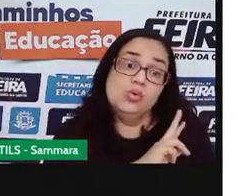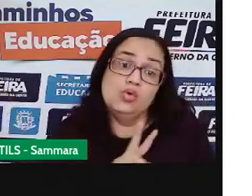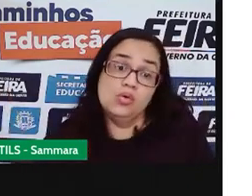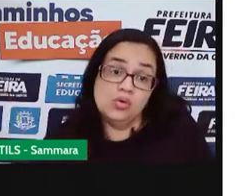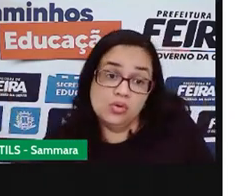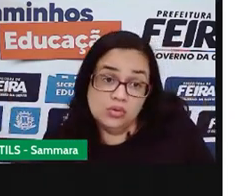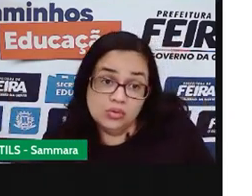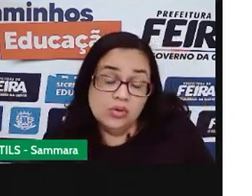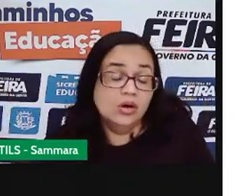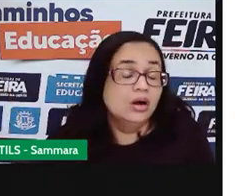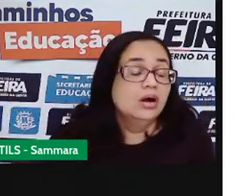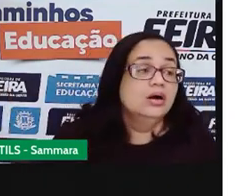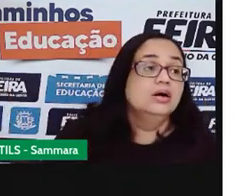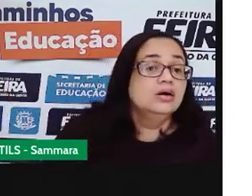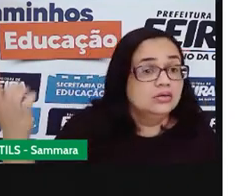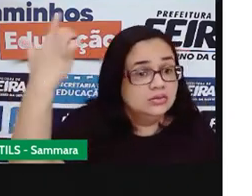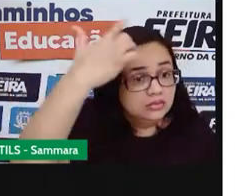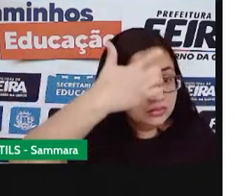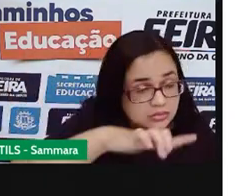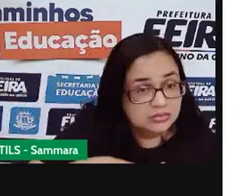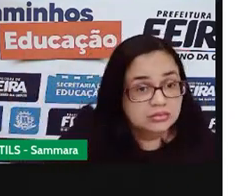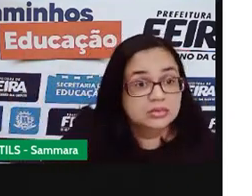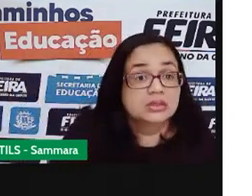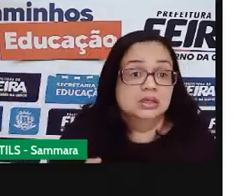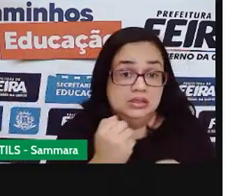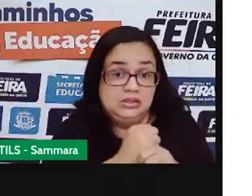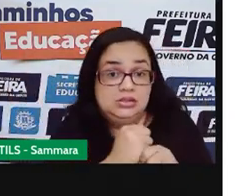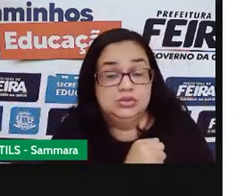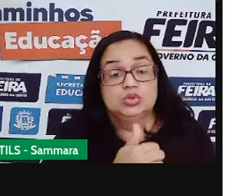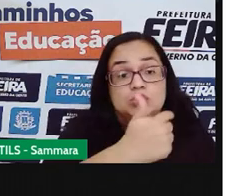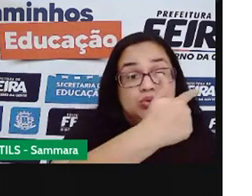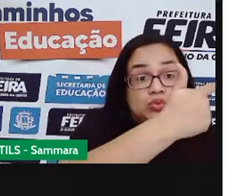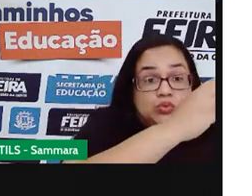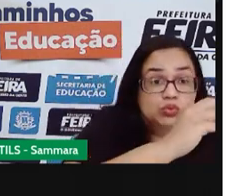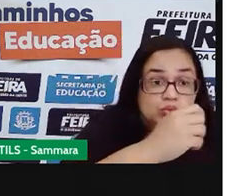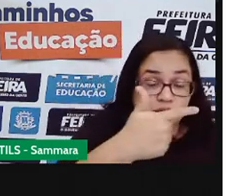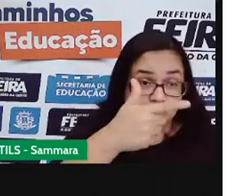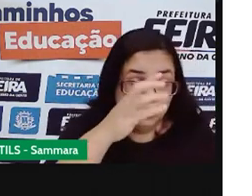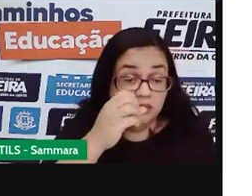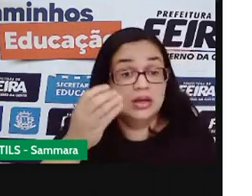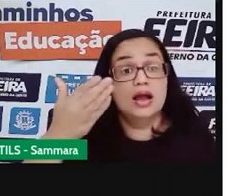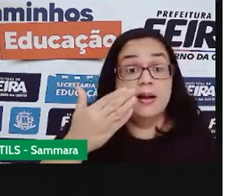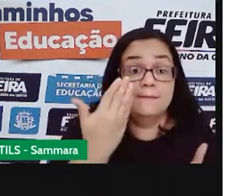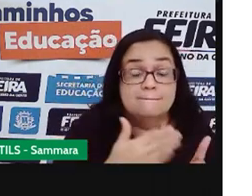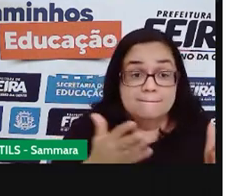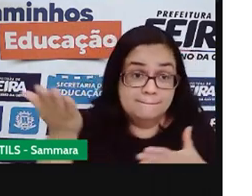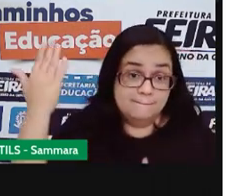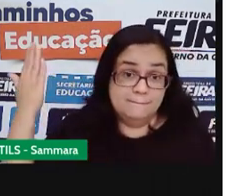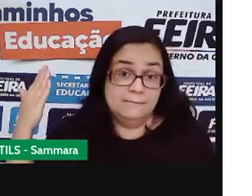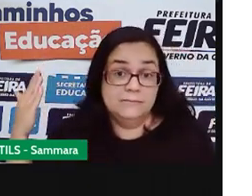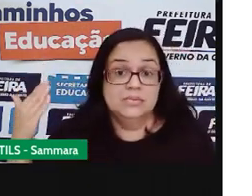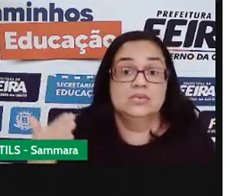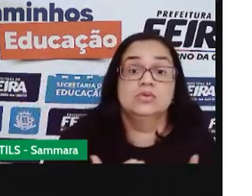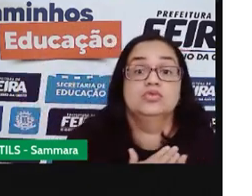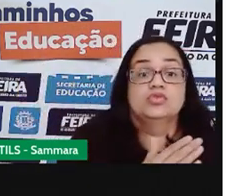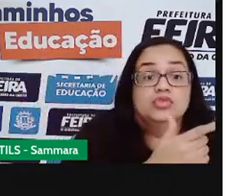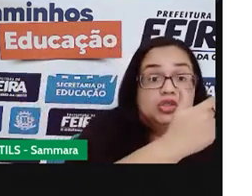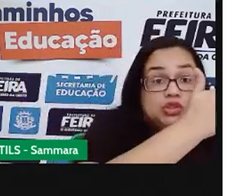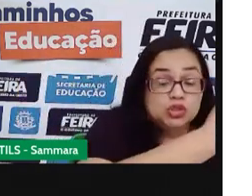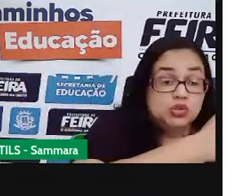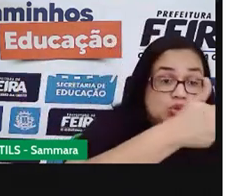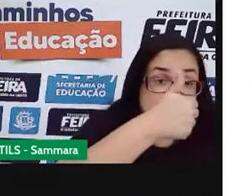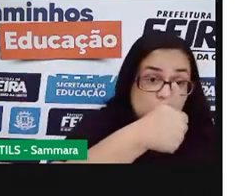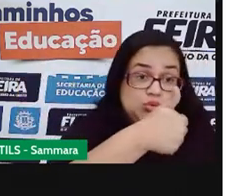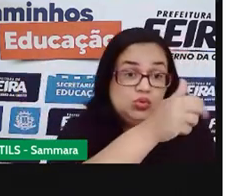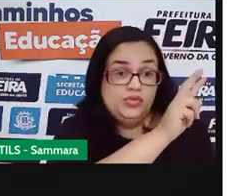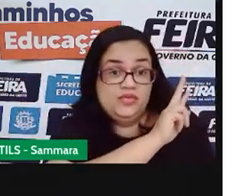são reeleitos. Nas eleições de 2020, essa última eleição, foram eleitos 21